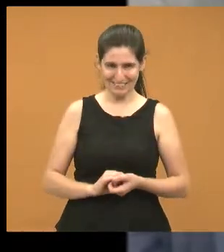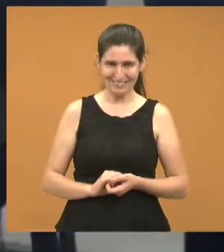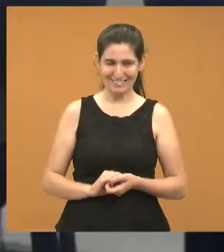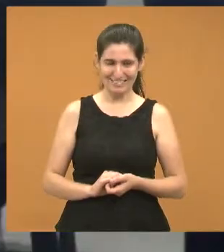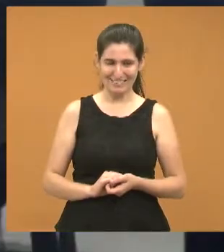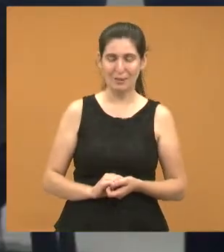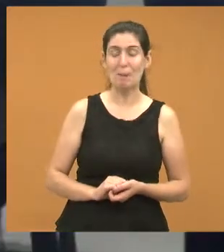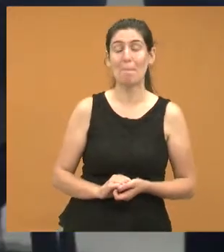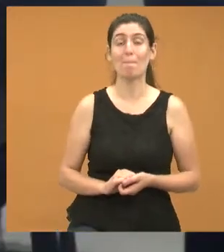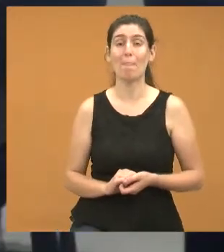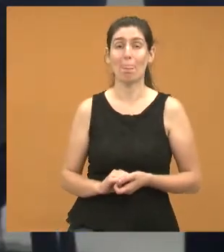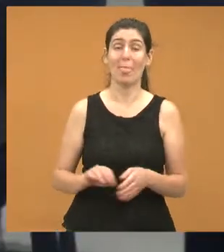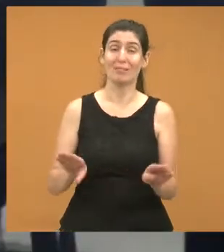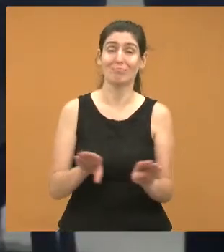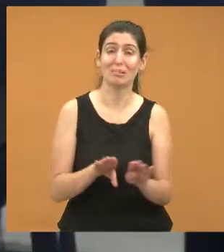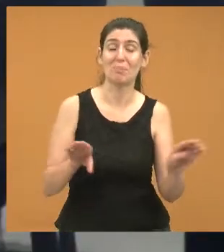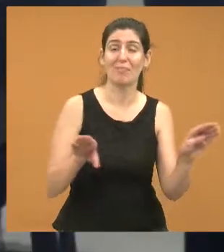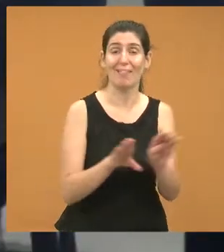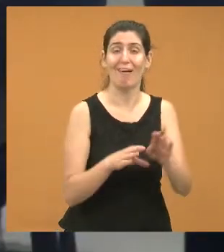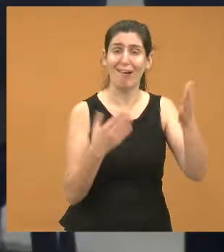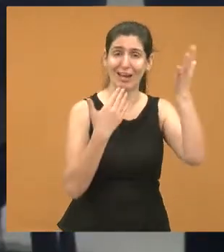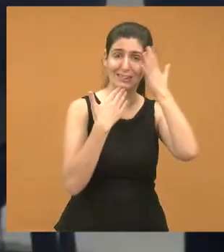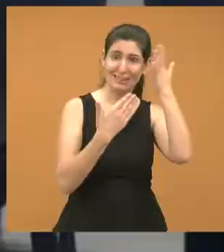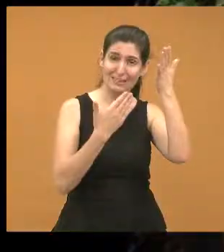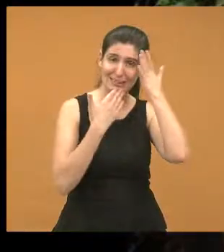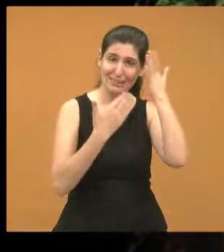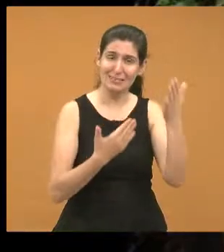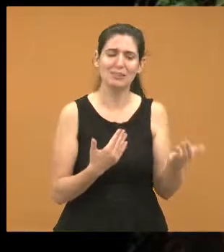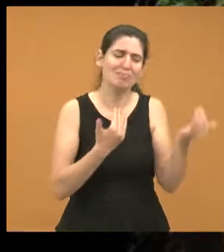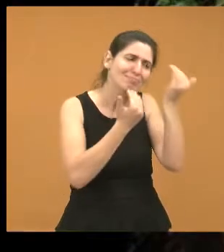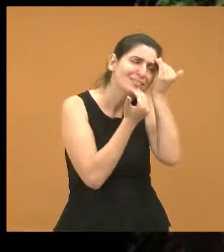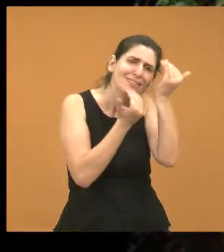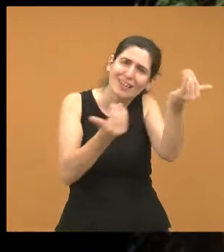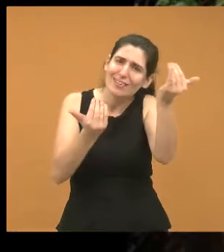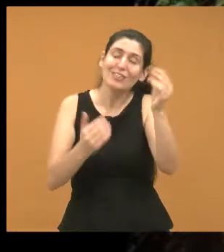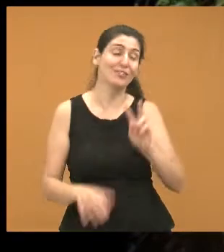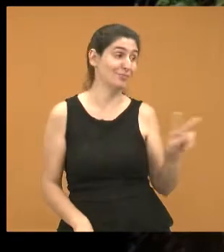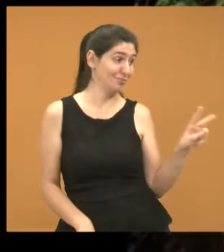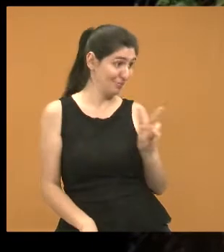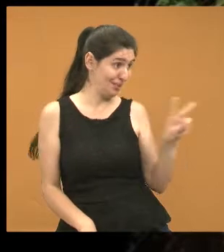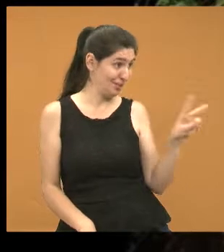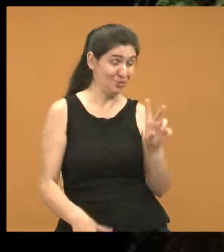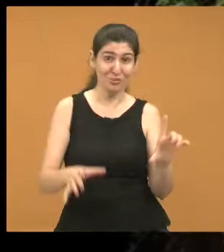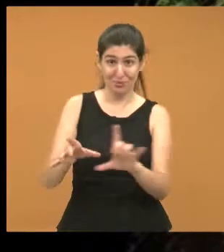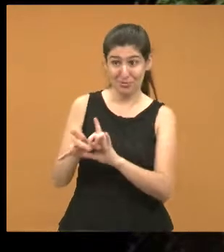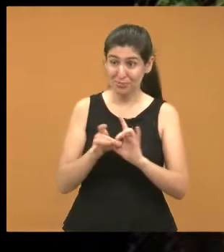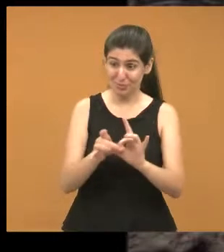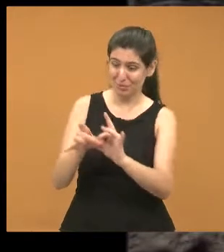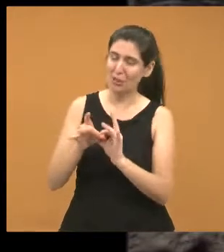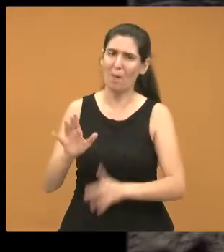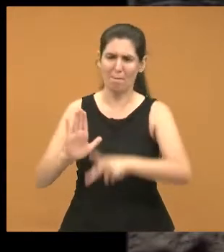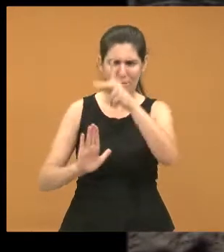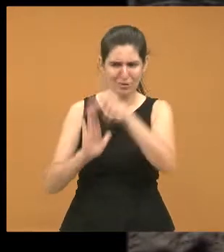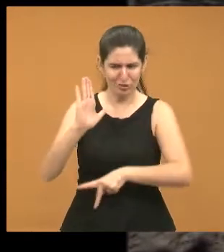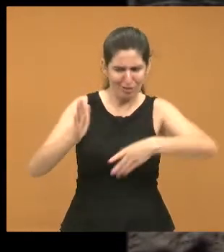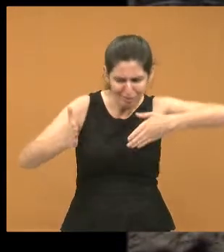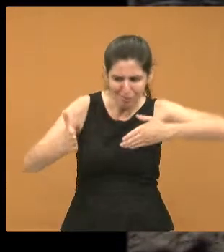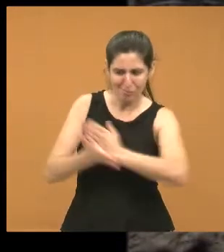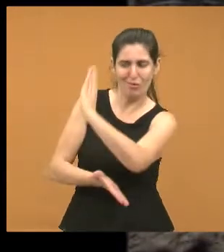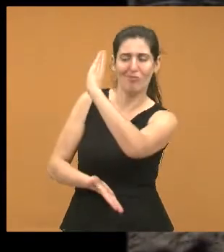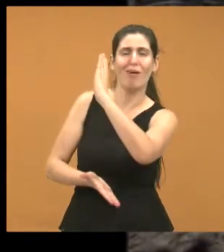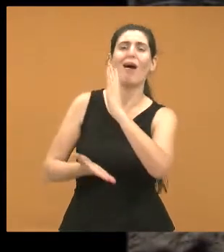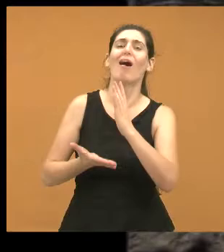Também gostaria de agradecer aqui a colaboração de todos os vereadores, pela parceria, por tantos projetos aprovados aqui.